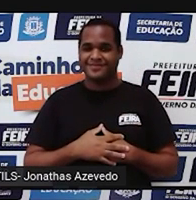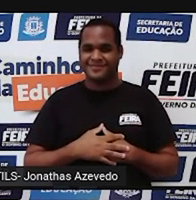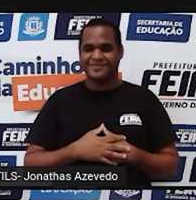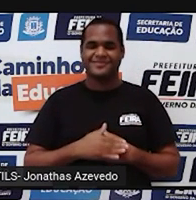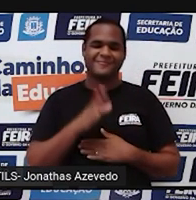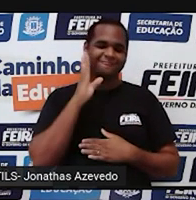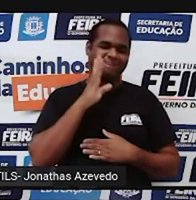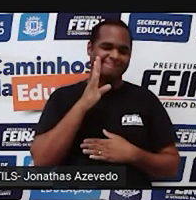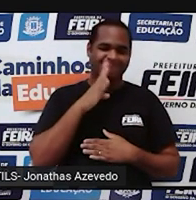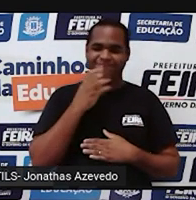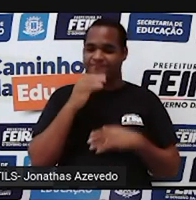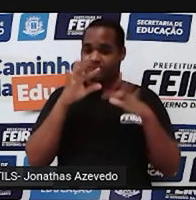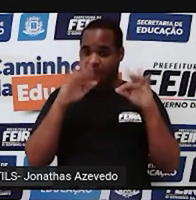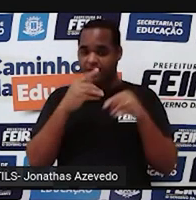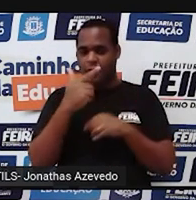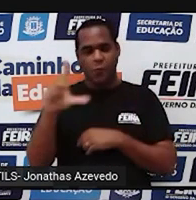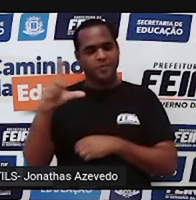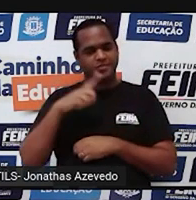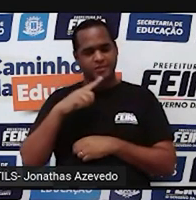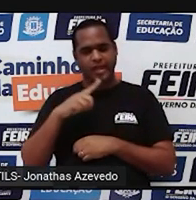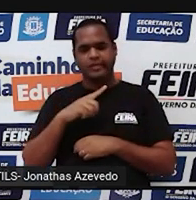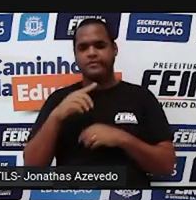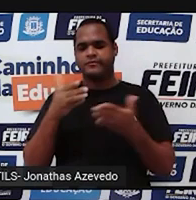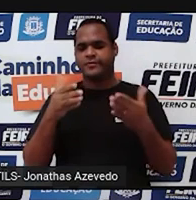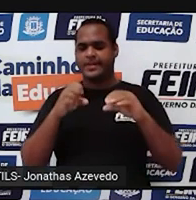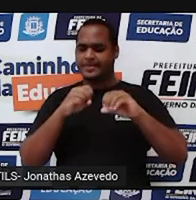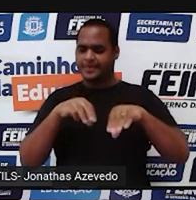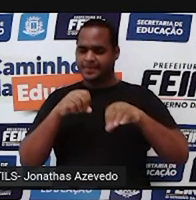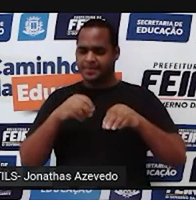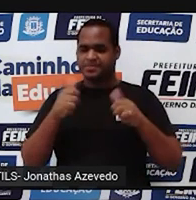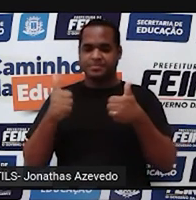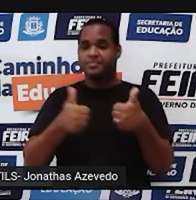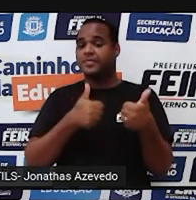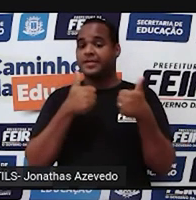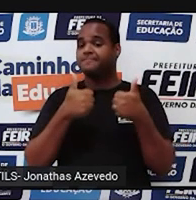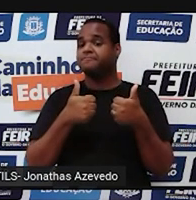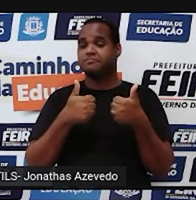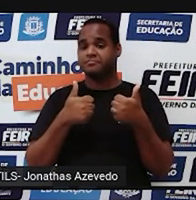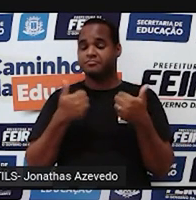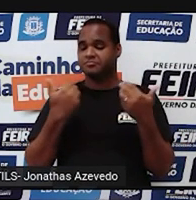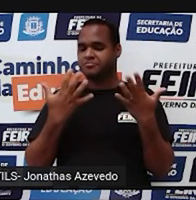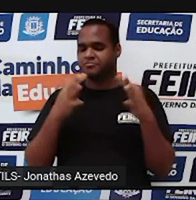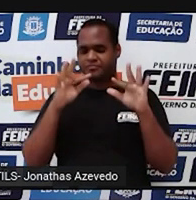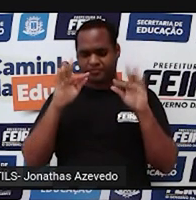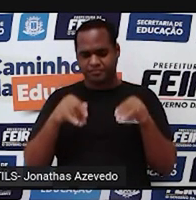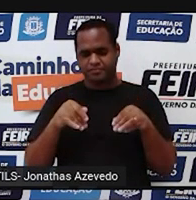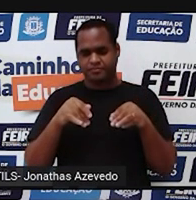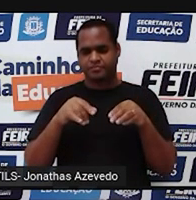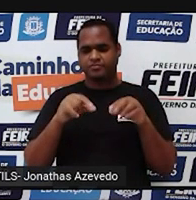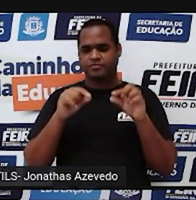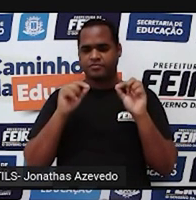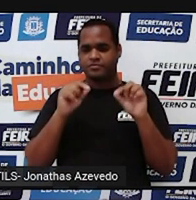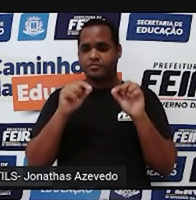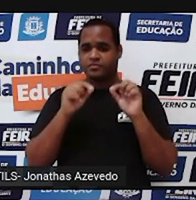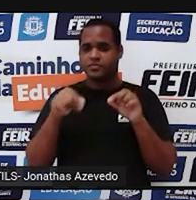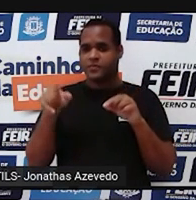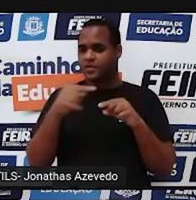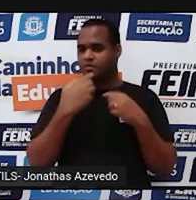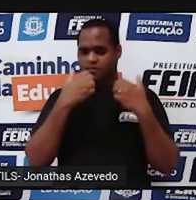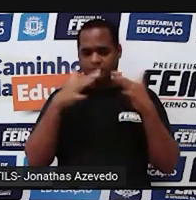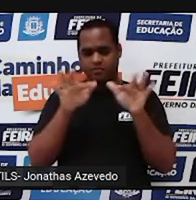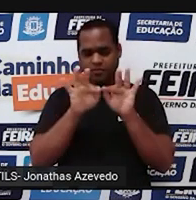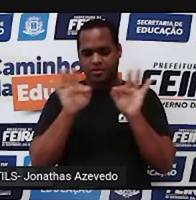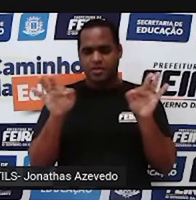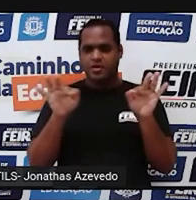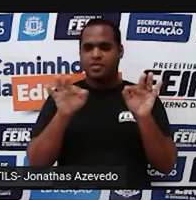chegamos ao fim de mais uma de nossas aulas. Tá bom? Então, para finalizar. Eu vou começar a frase e